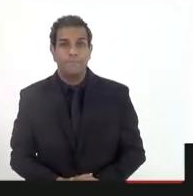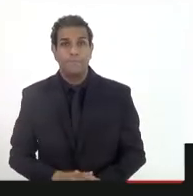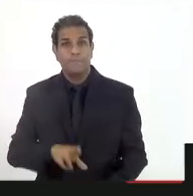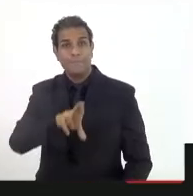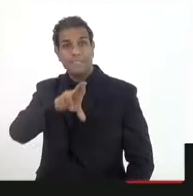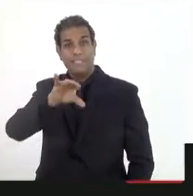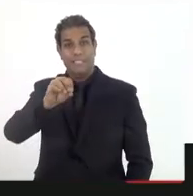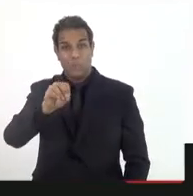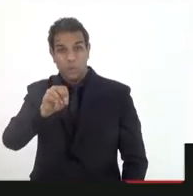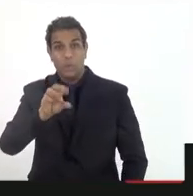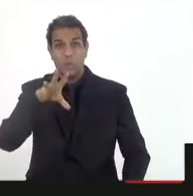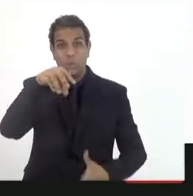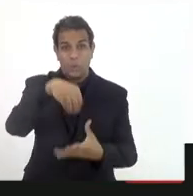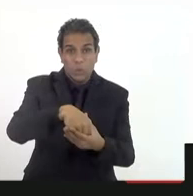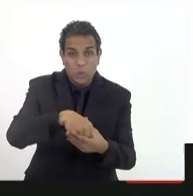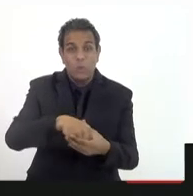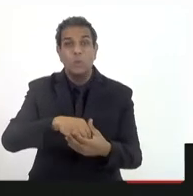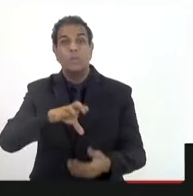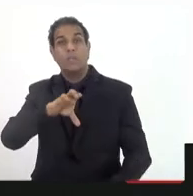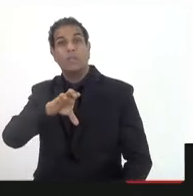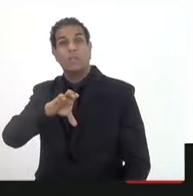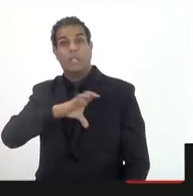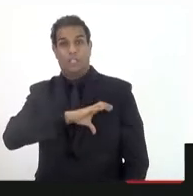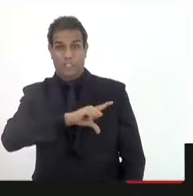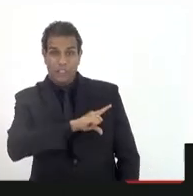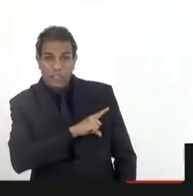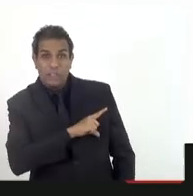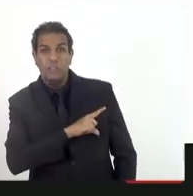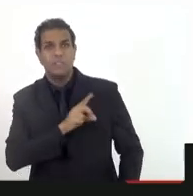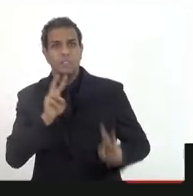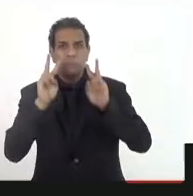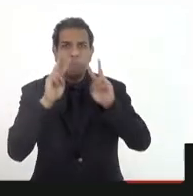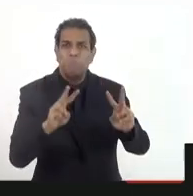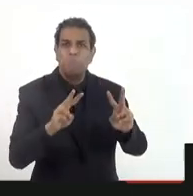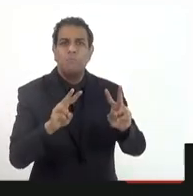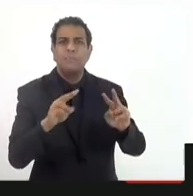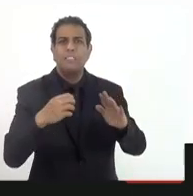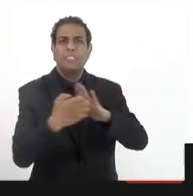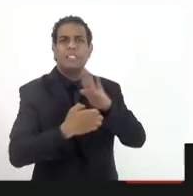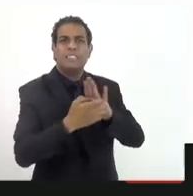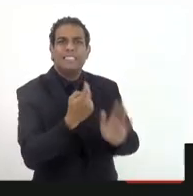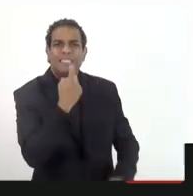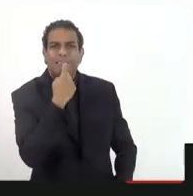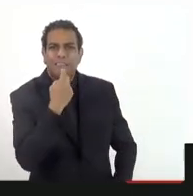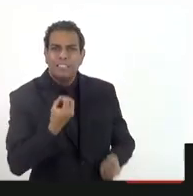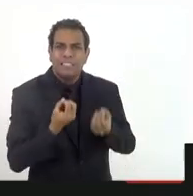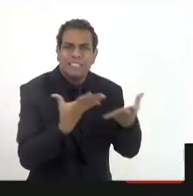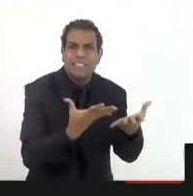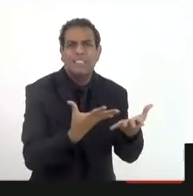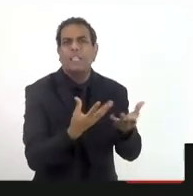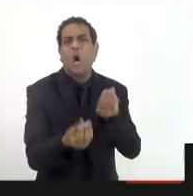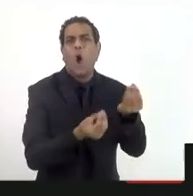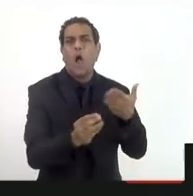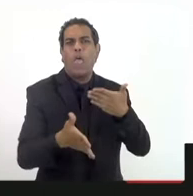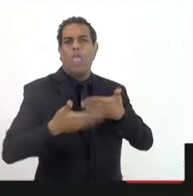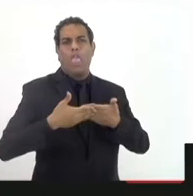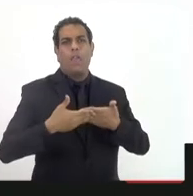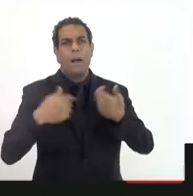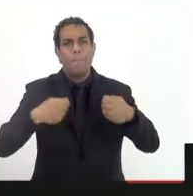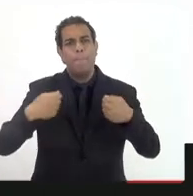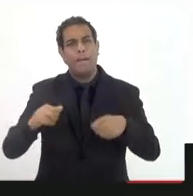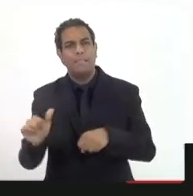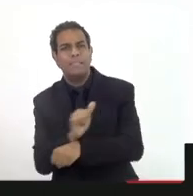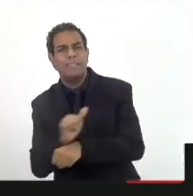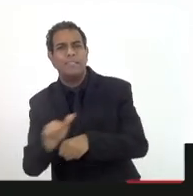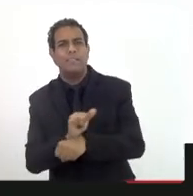se instalou em Caxias, em Campos Elíseos, não foi indústria de plástico para lá porque não tem onde botar, então a gente precisa do New Deal,